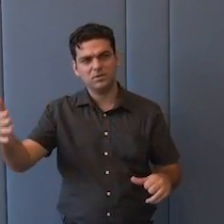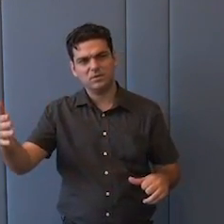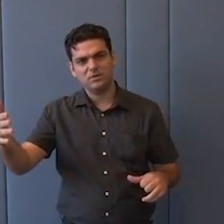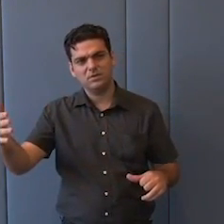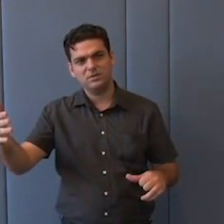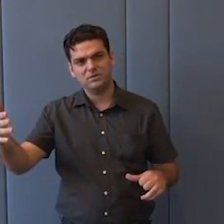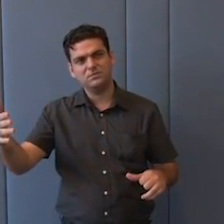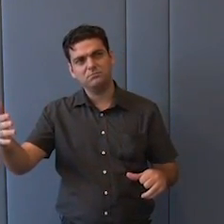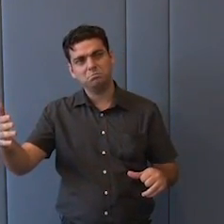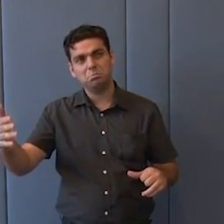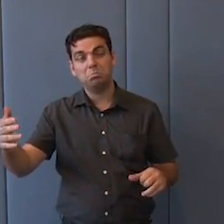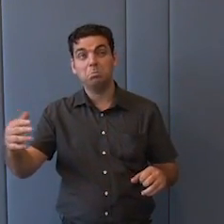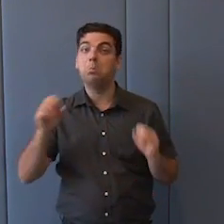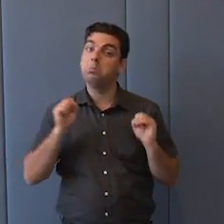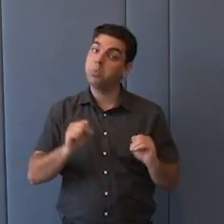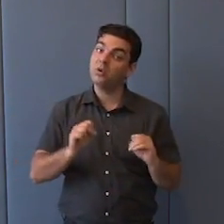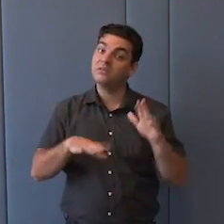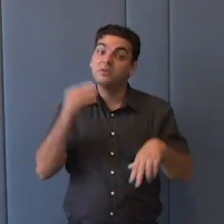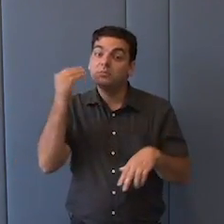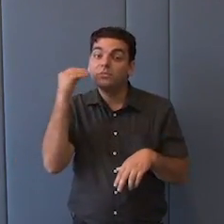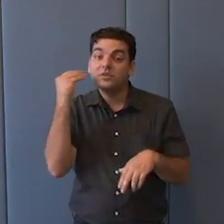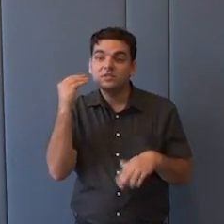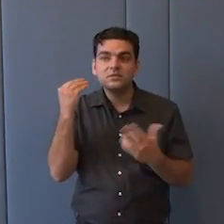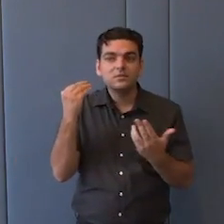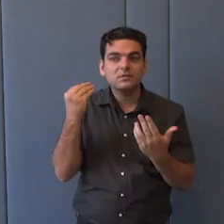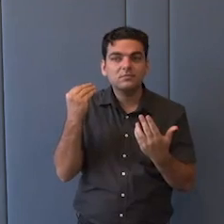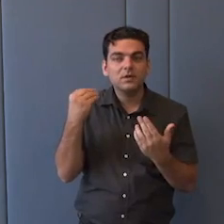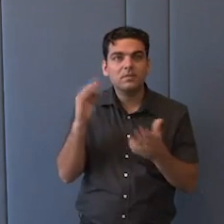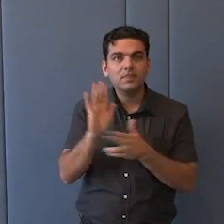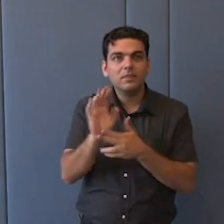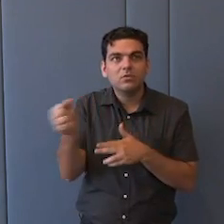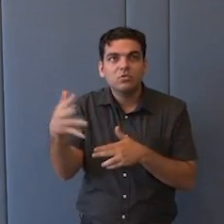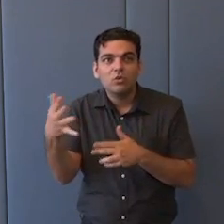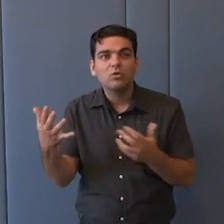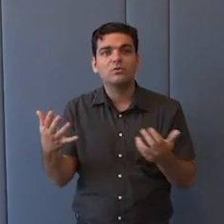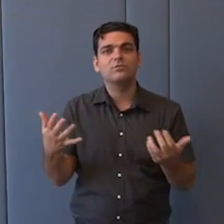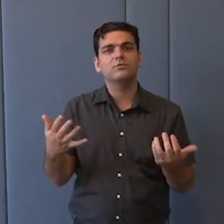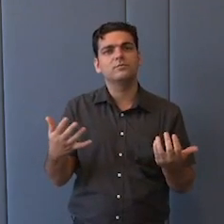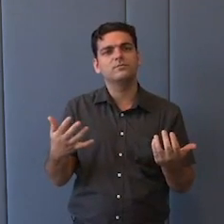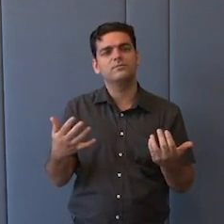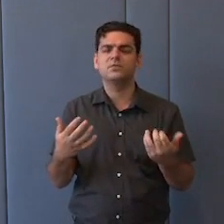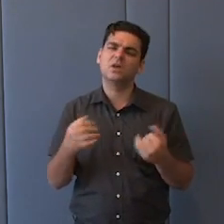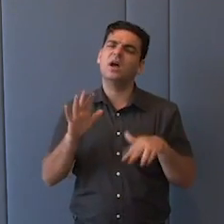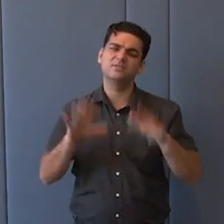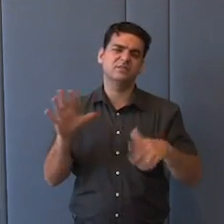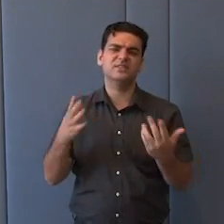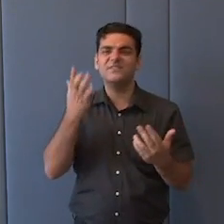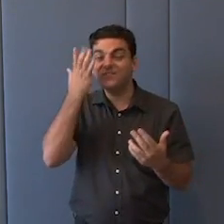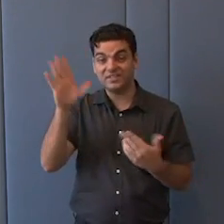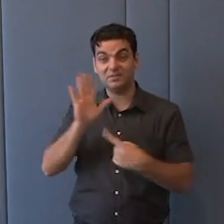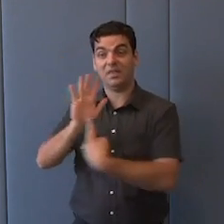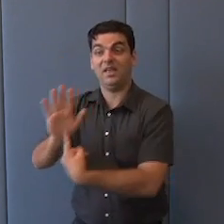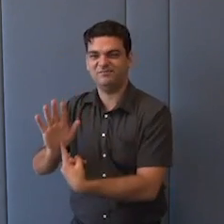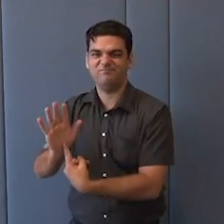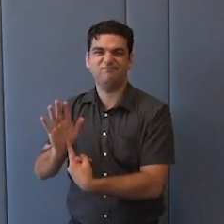possibilidade de aproveitar oportunidades. Mas nem sempre as circunstâncias nos levam a